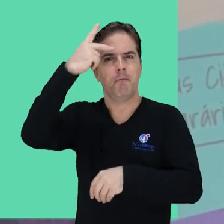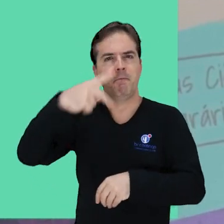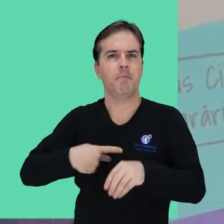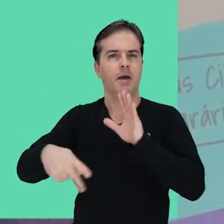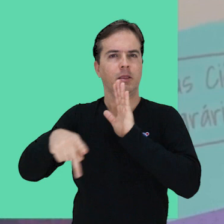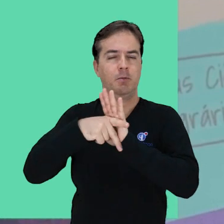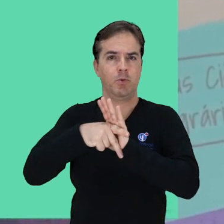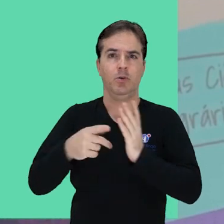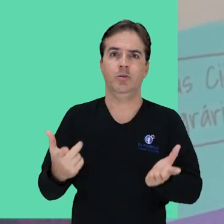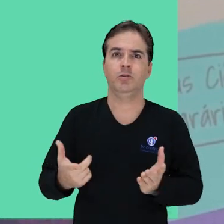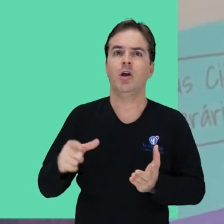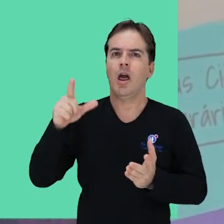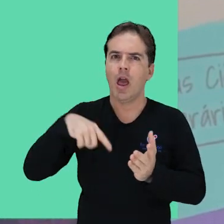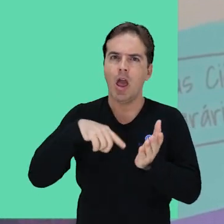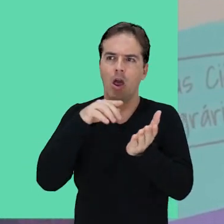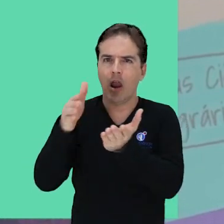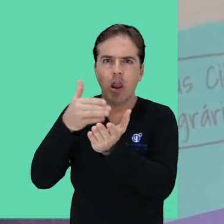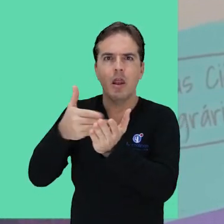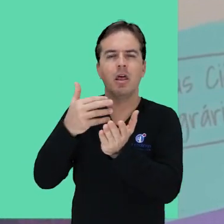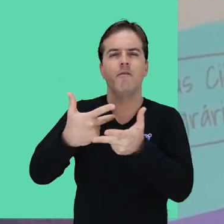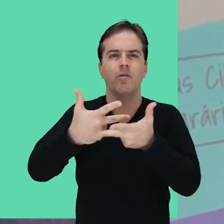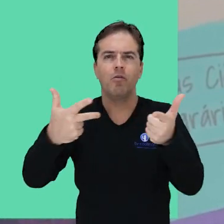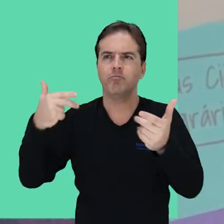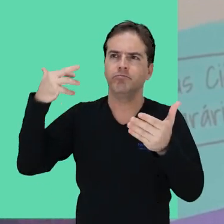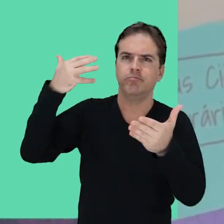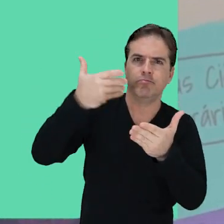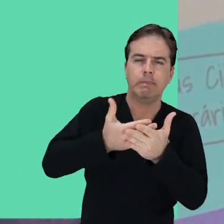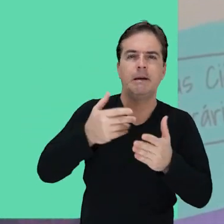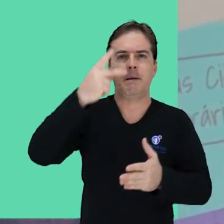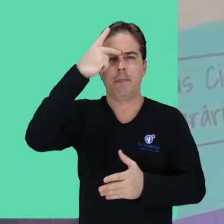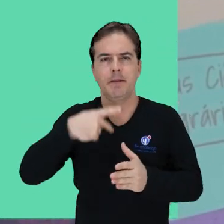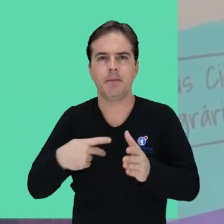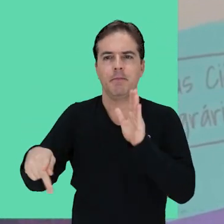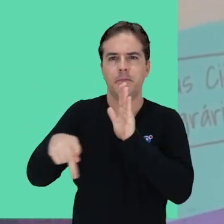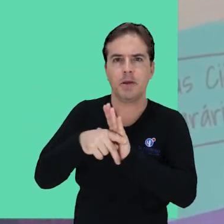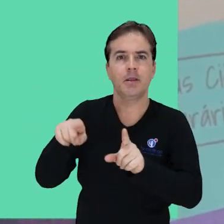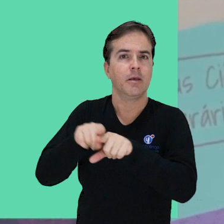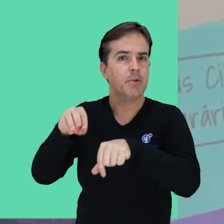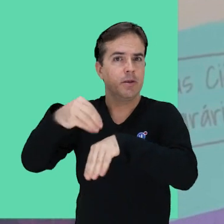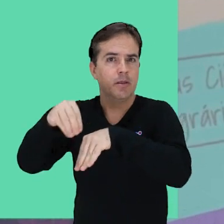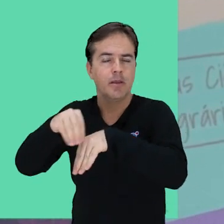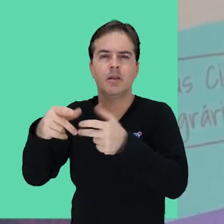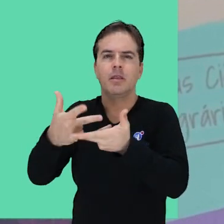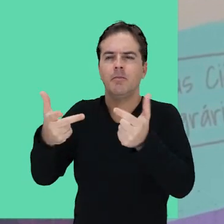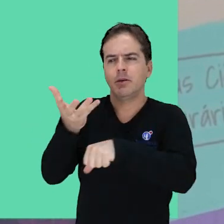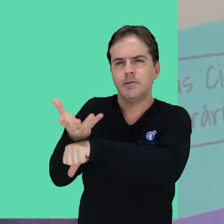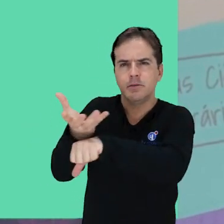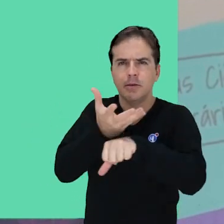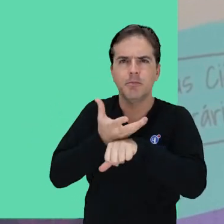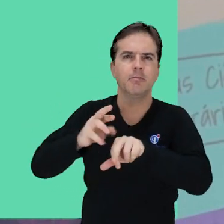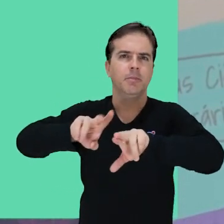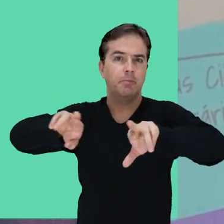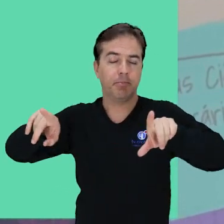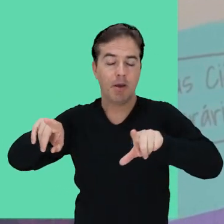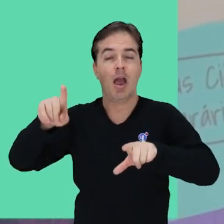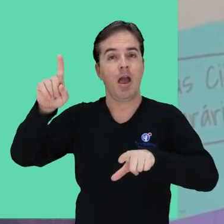traz as produções dos campos da arqueologia, preservação patrimonial e suas interfaces disciplinares e é